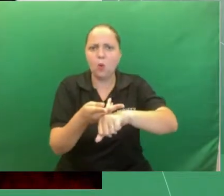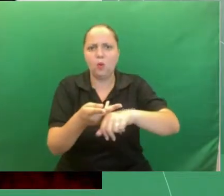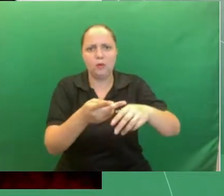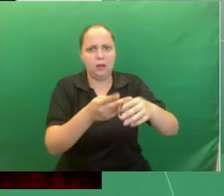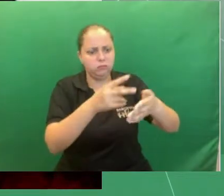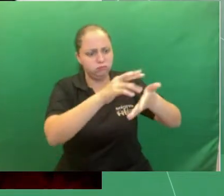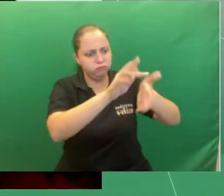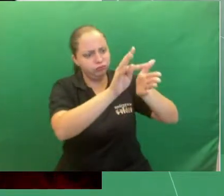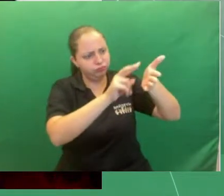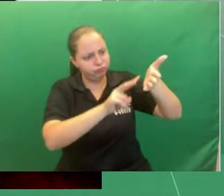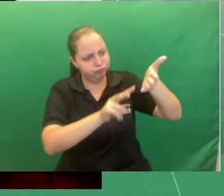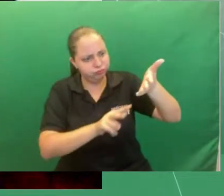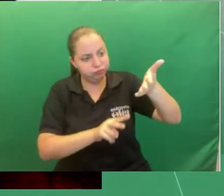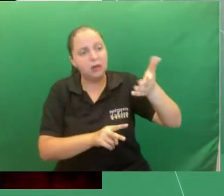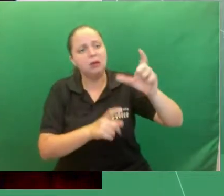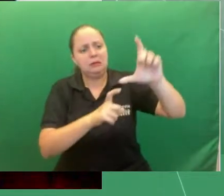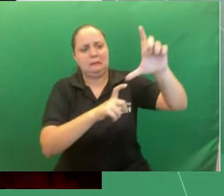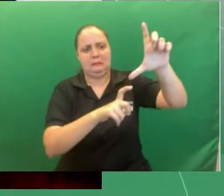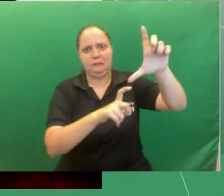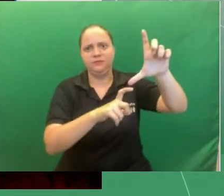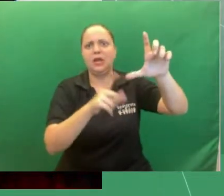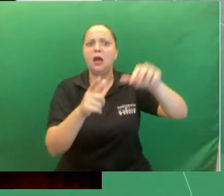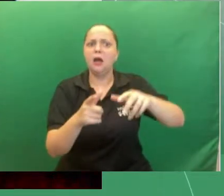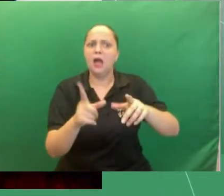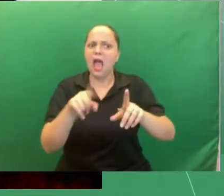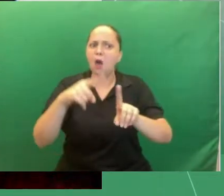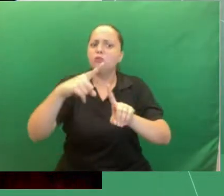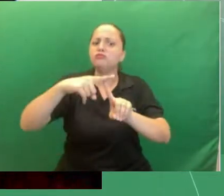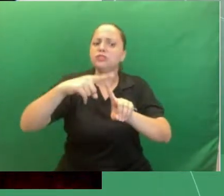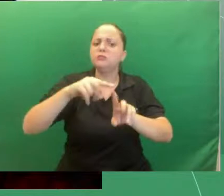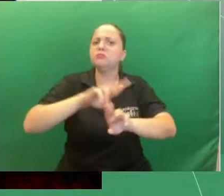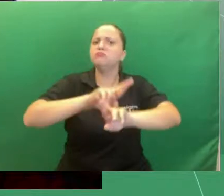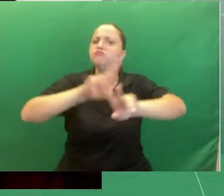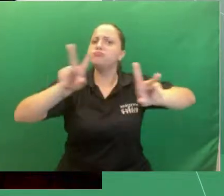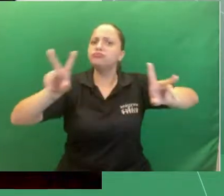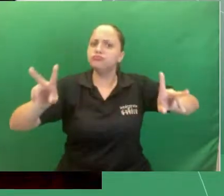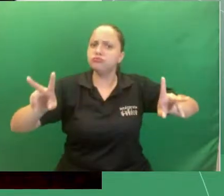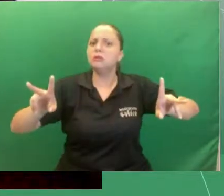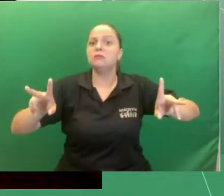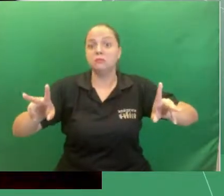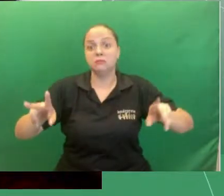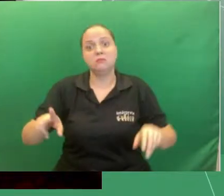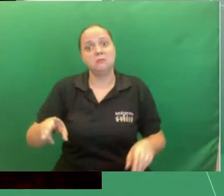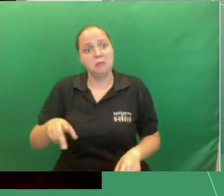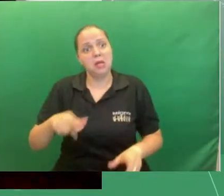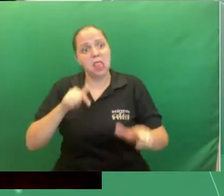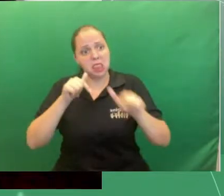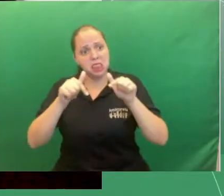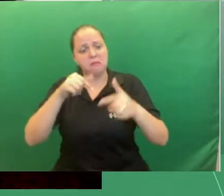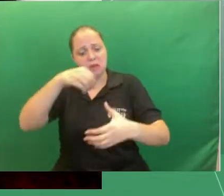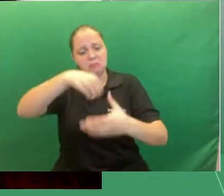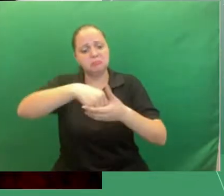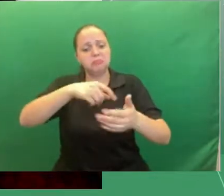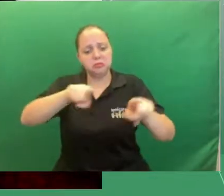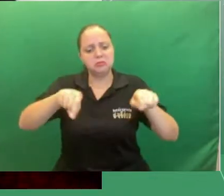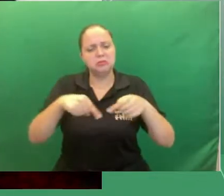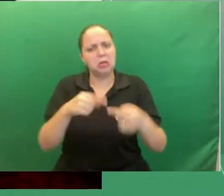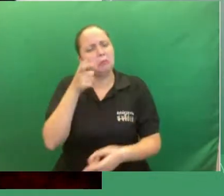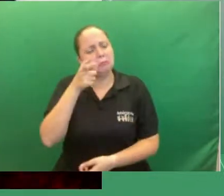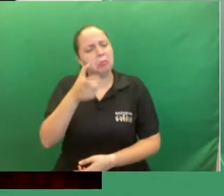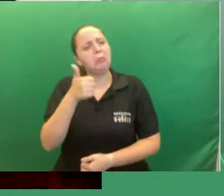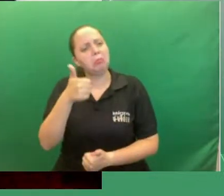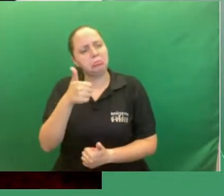básica o quanto esse gênero é importante para a gente trabalhar em sala de aula isso